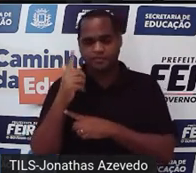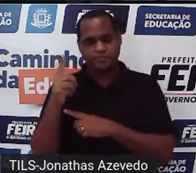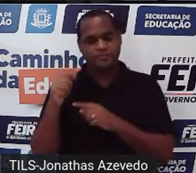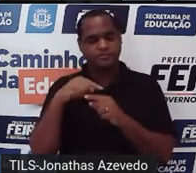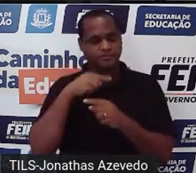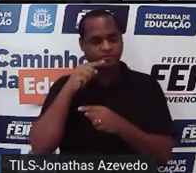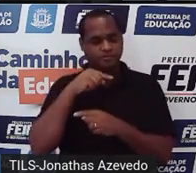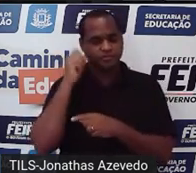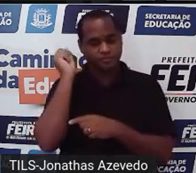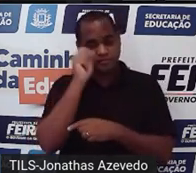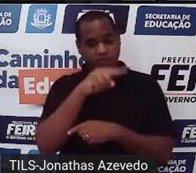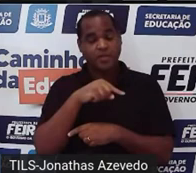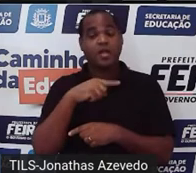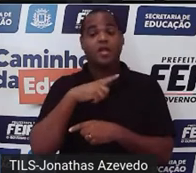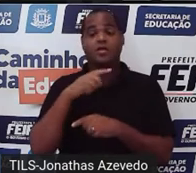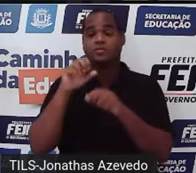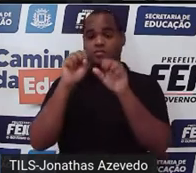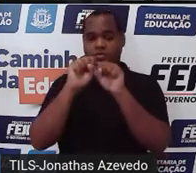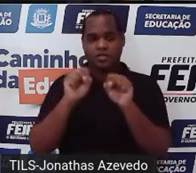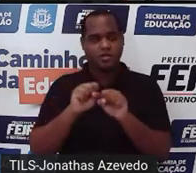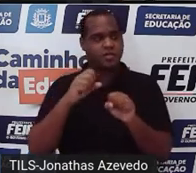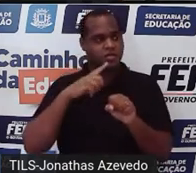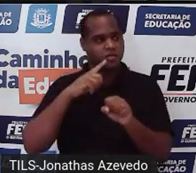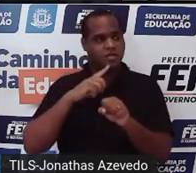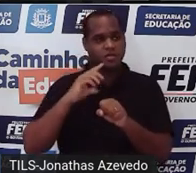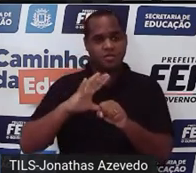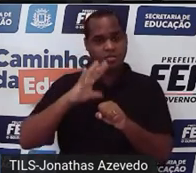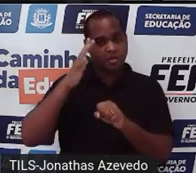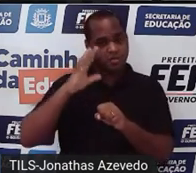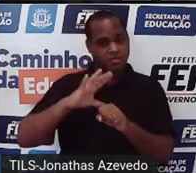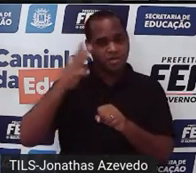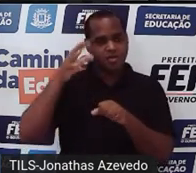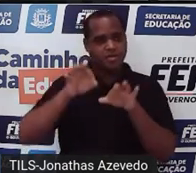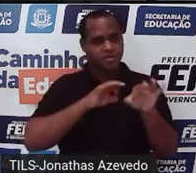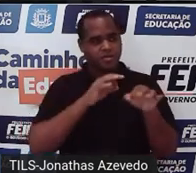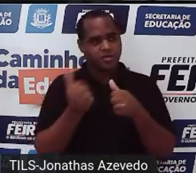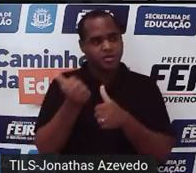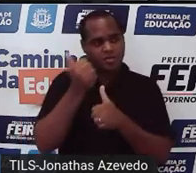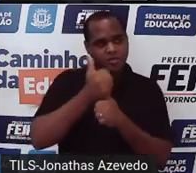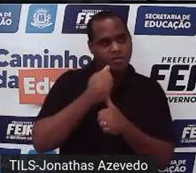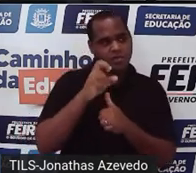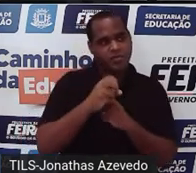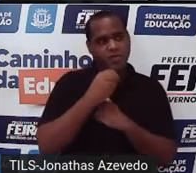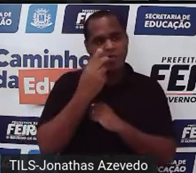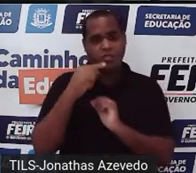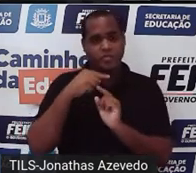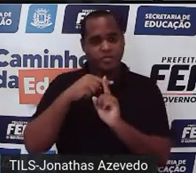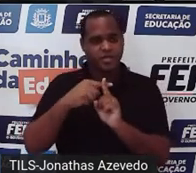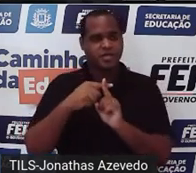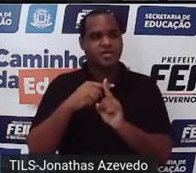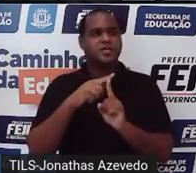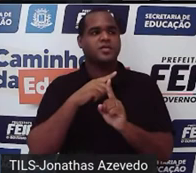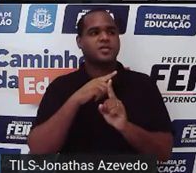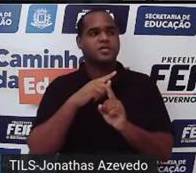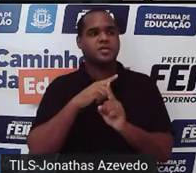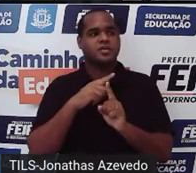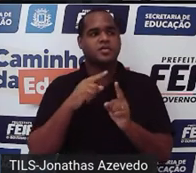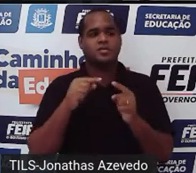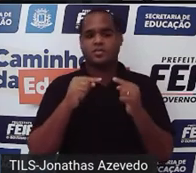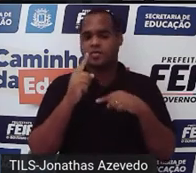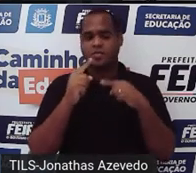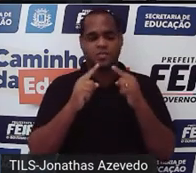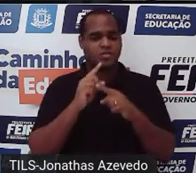e todo sistema que acontecer isso quando você for resolver seja por substituição ou seja por adição não tem